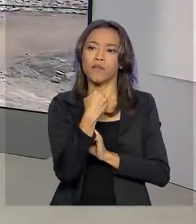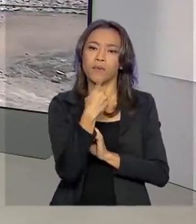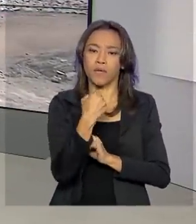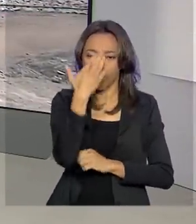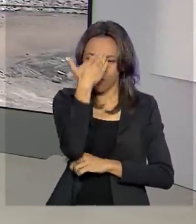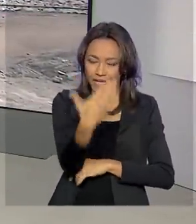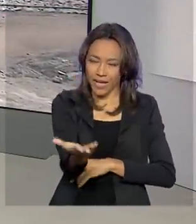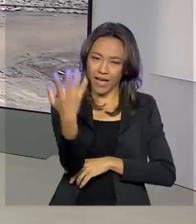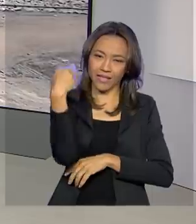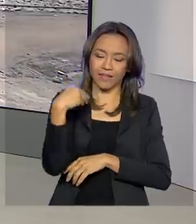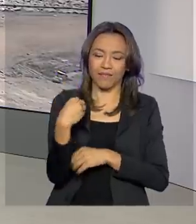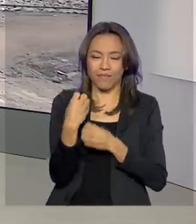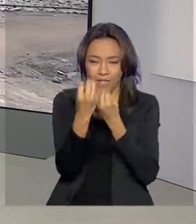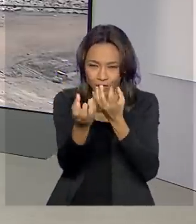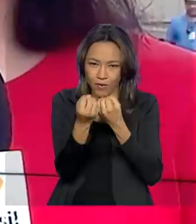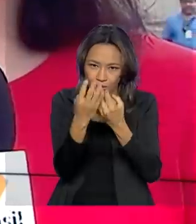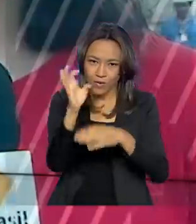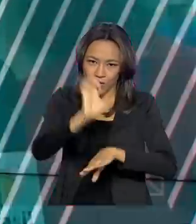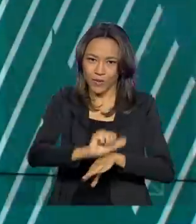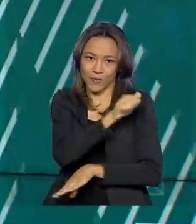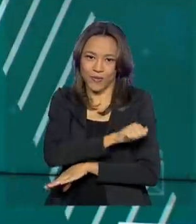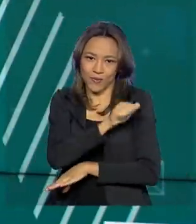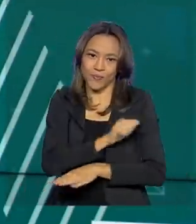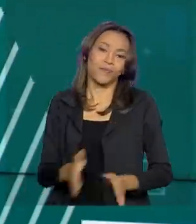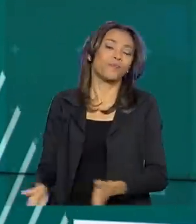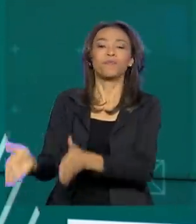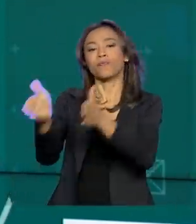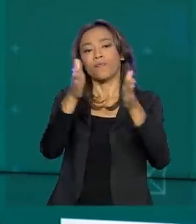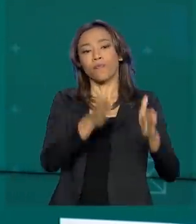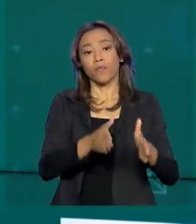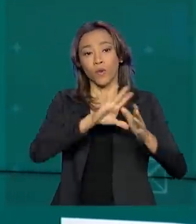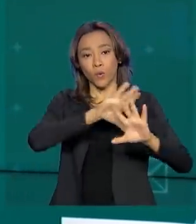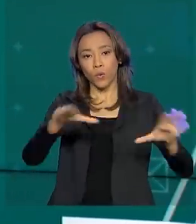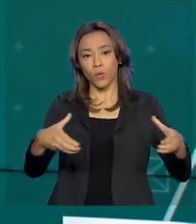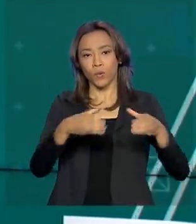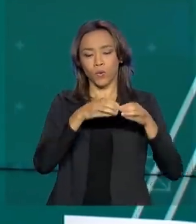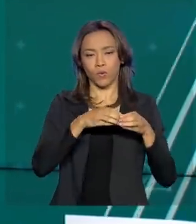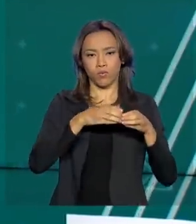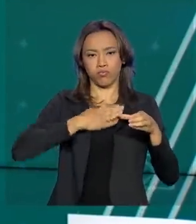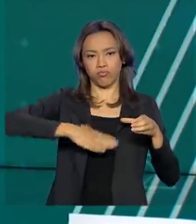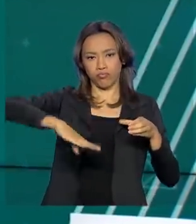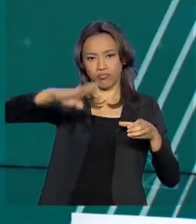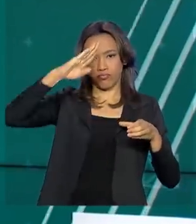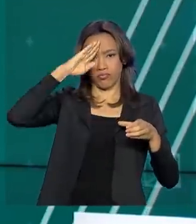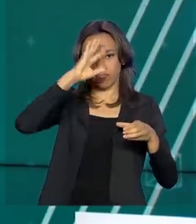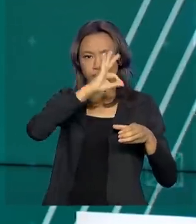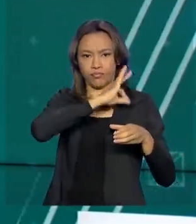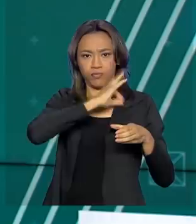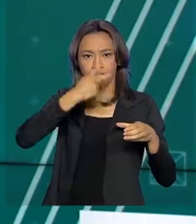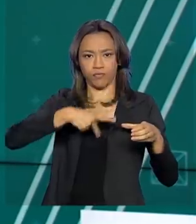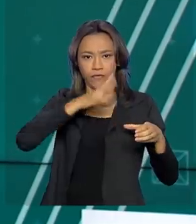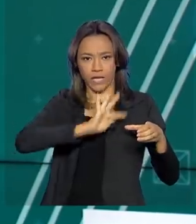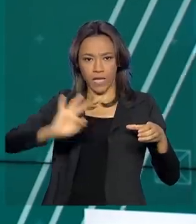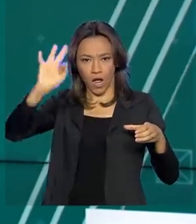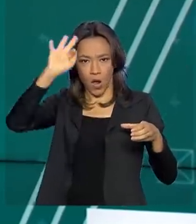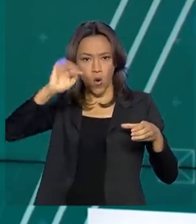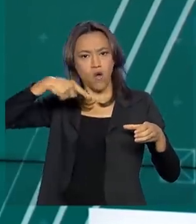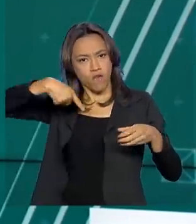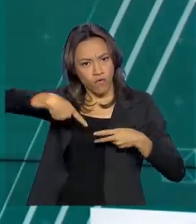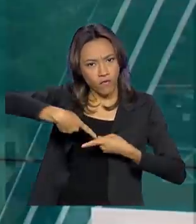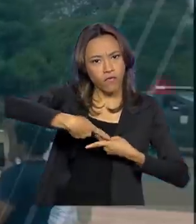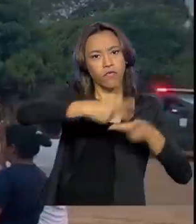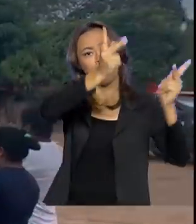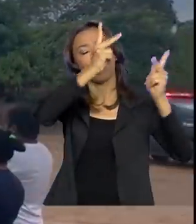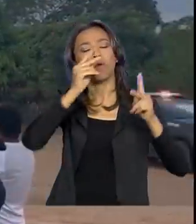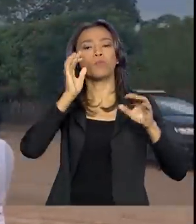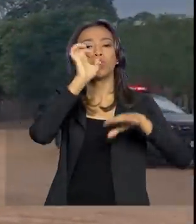ao vivo e direto do Rio de Janeiro. A Força Nacional de Segurança Pública chegou ontem ao Maranhão para reforçar o